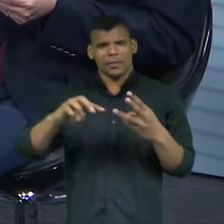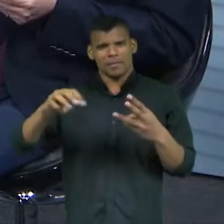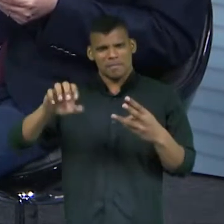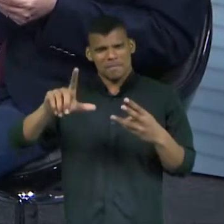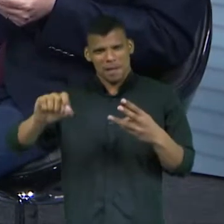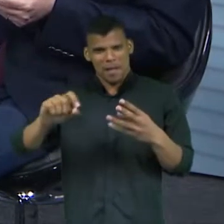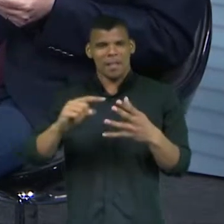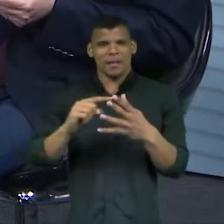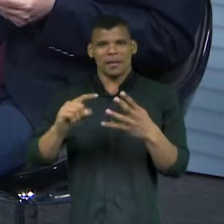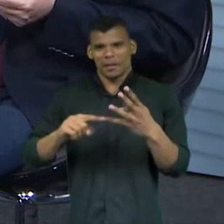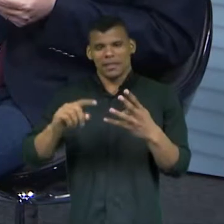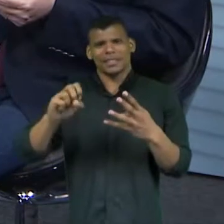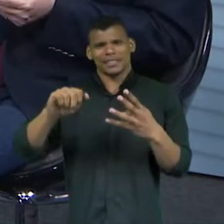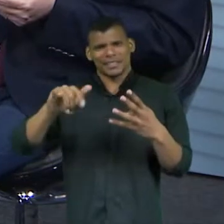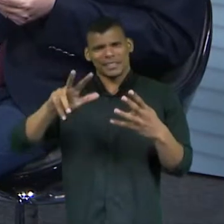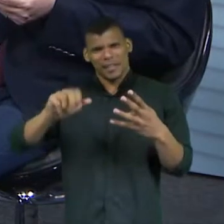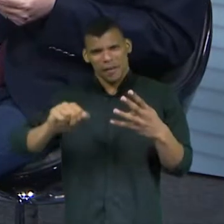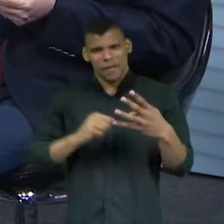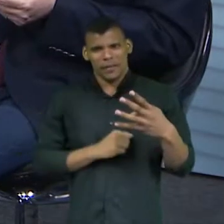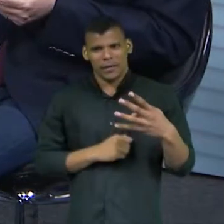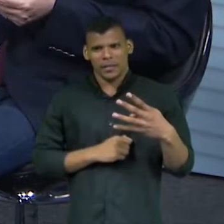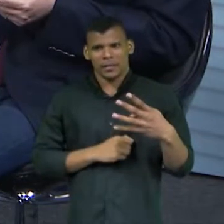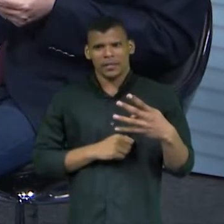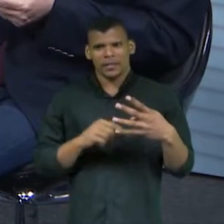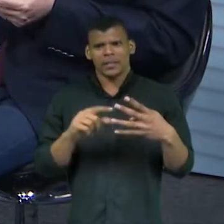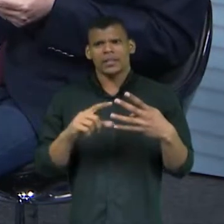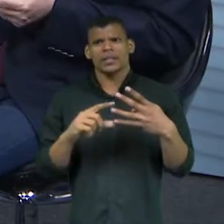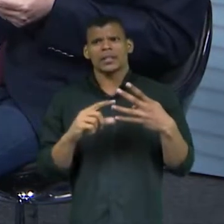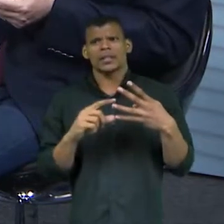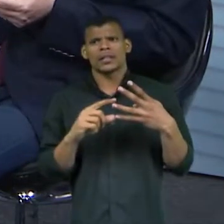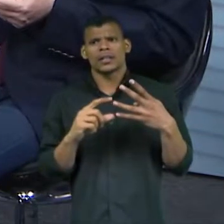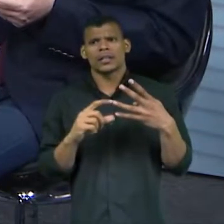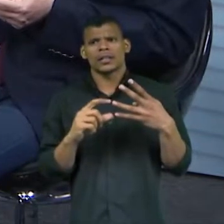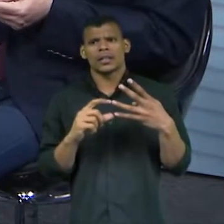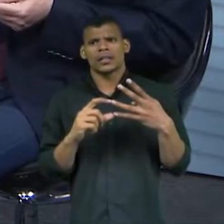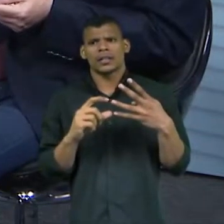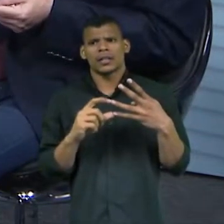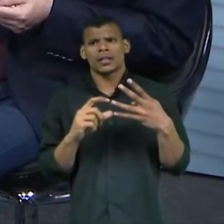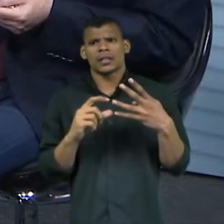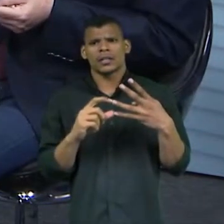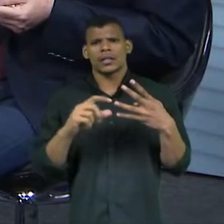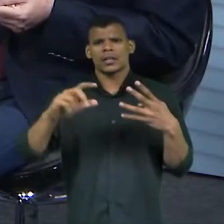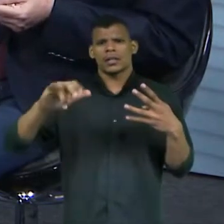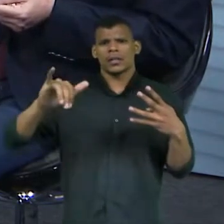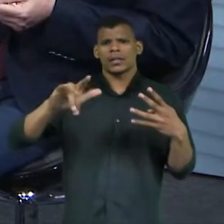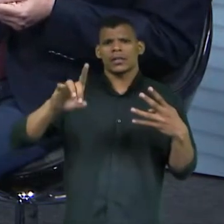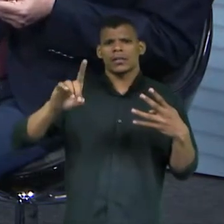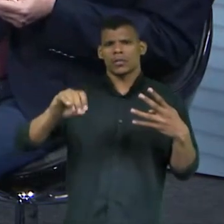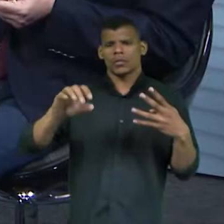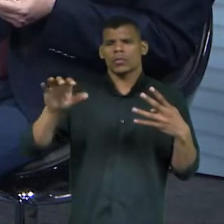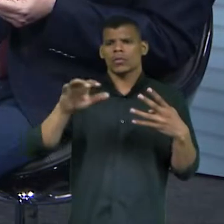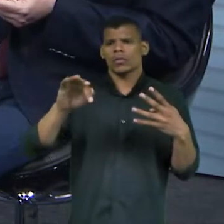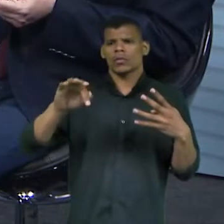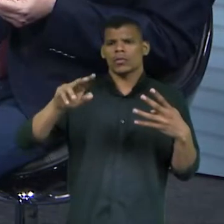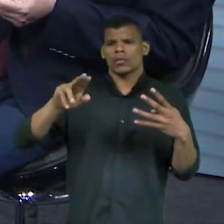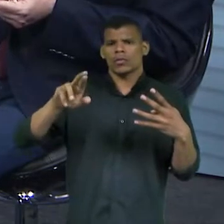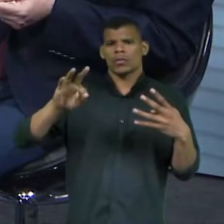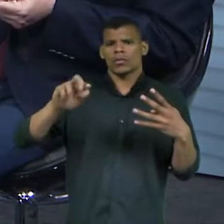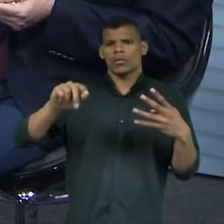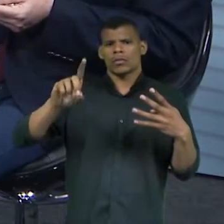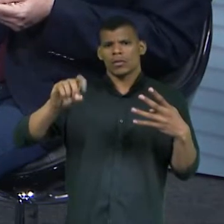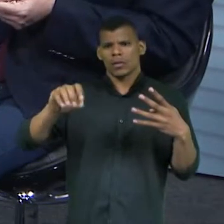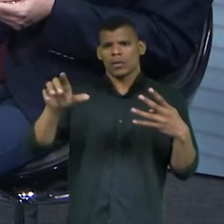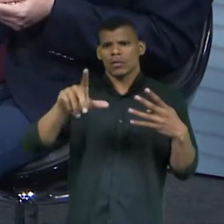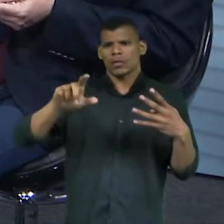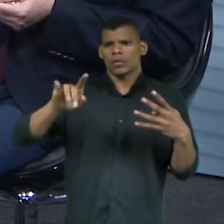Porque tem Alencar Furtado e Furtado Leite, que é uma família, eu me lembro que tinha um deputado Furtado, Hildo Furtado Leite. Furtado Leite. do seu pai, é? Do meu pai.